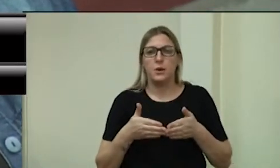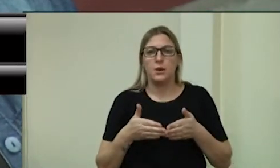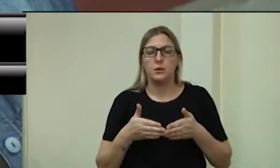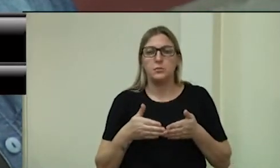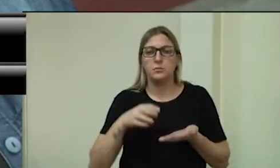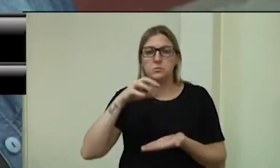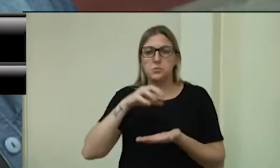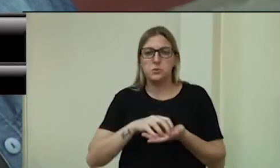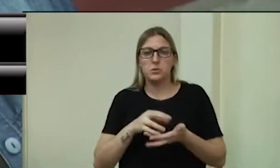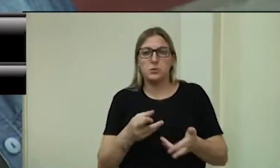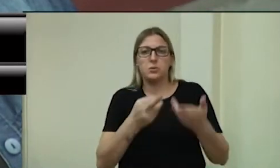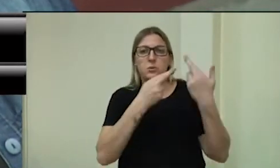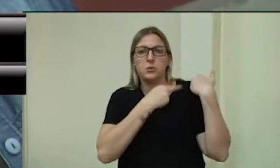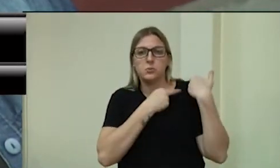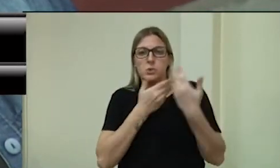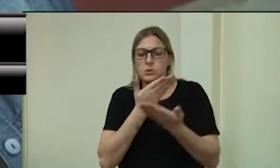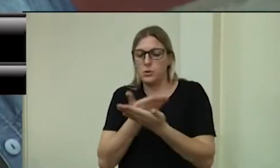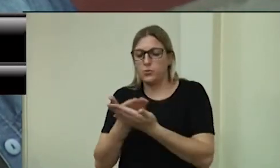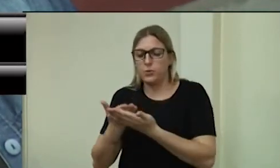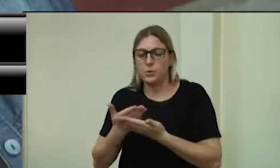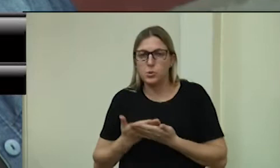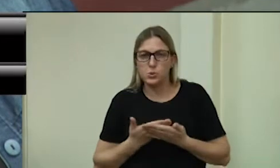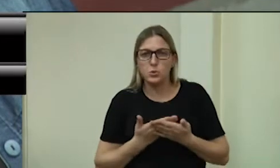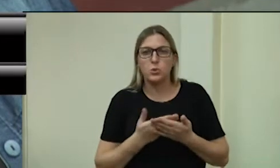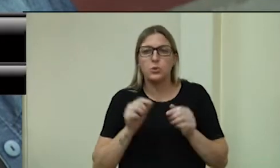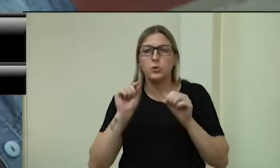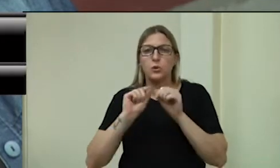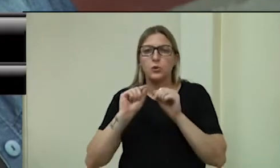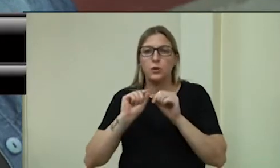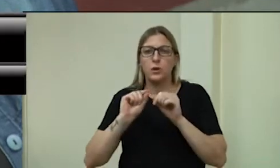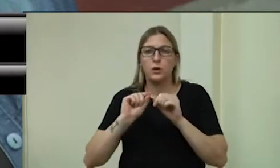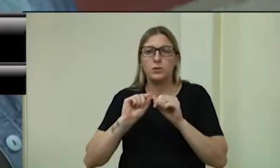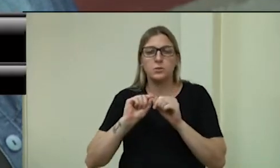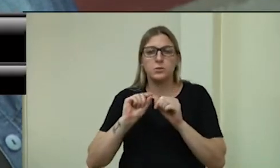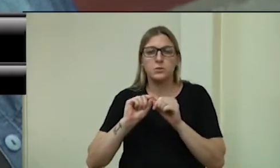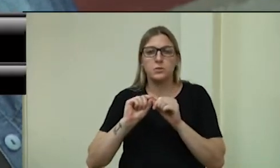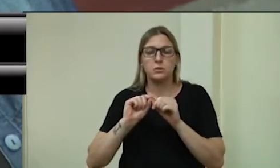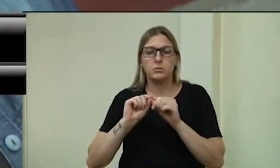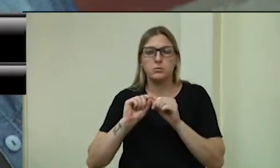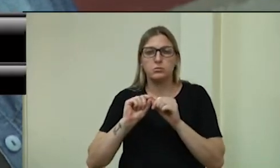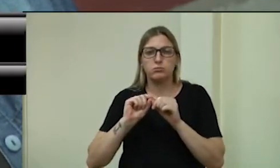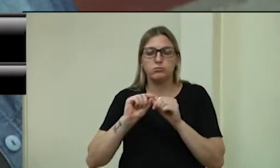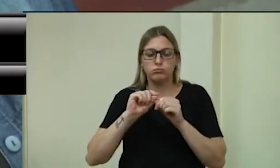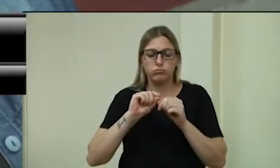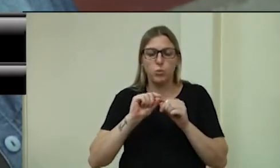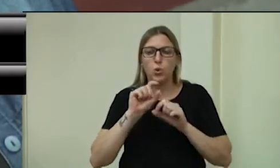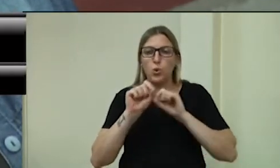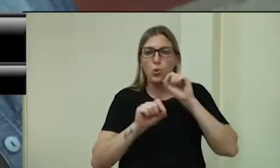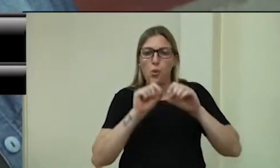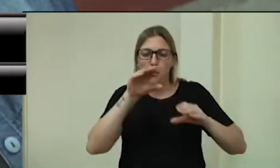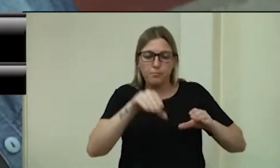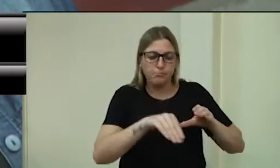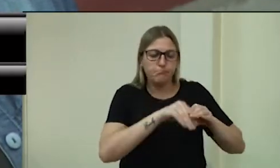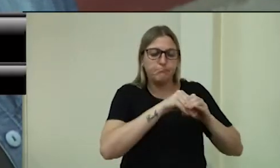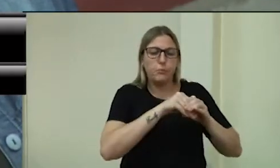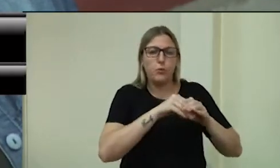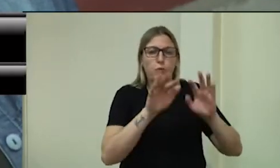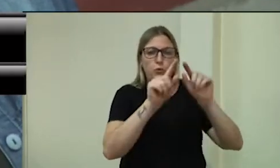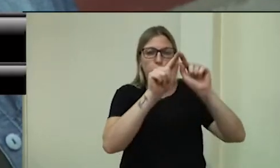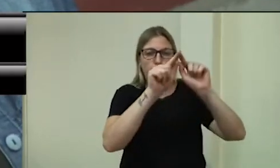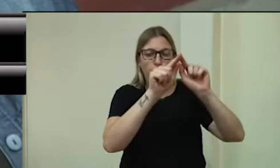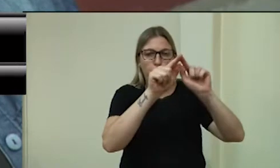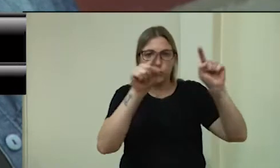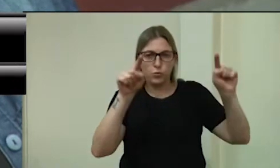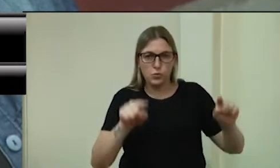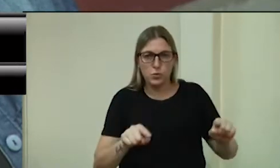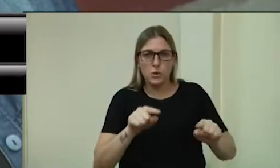competente, o estudo de viabilidade para que se possa fazer a inclusão dos funcionários das farmácias na lista